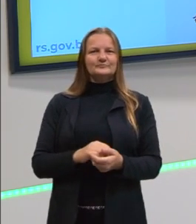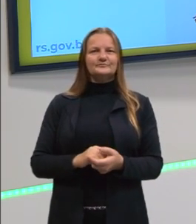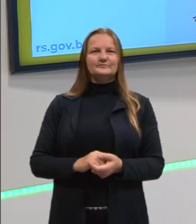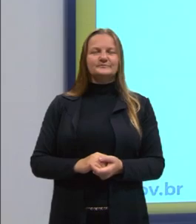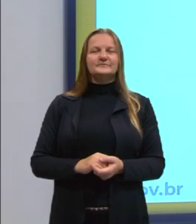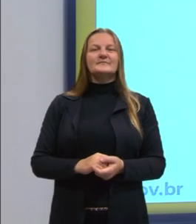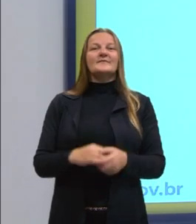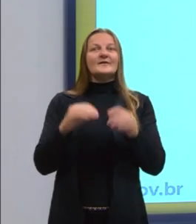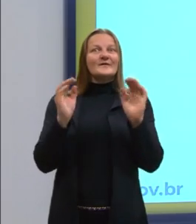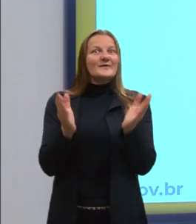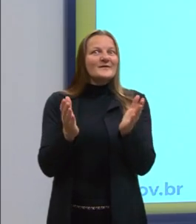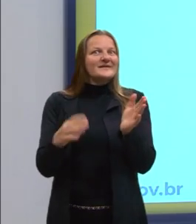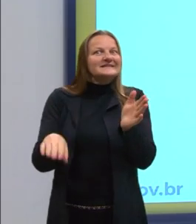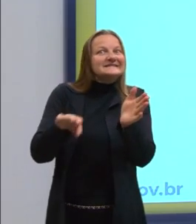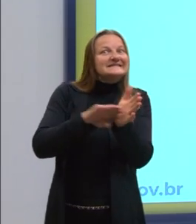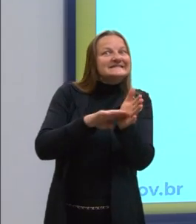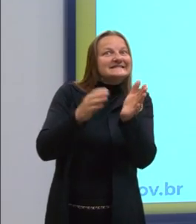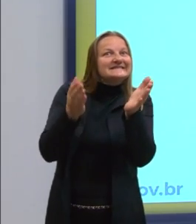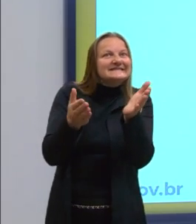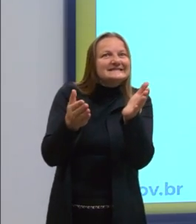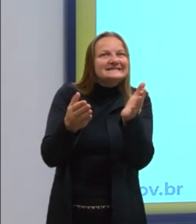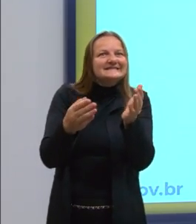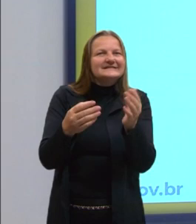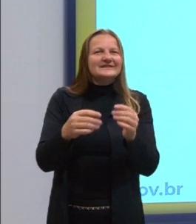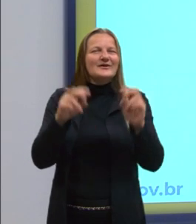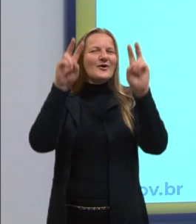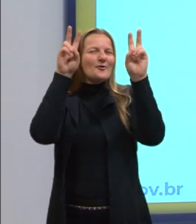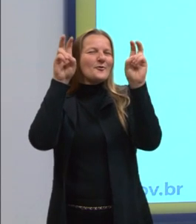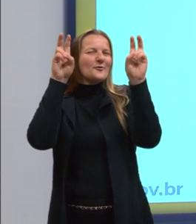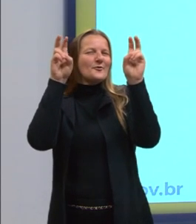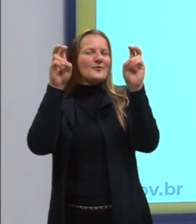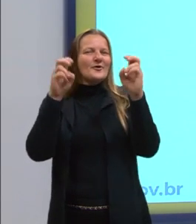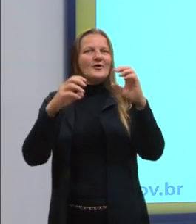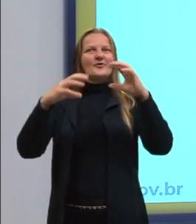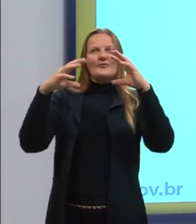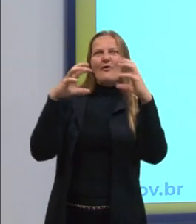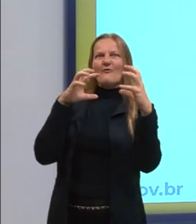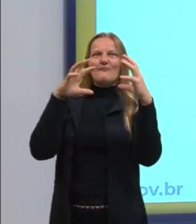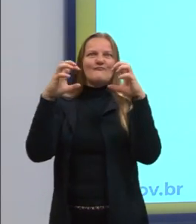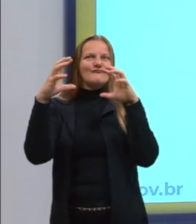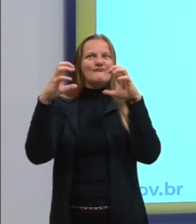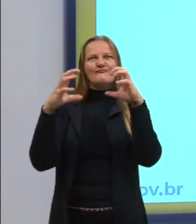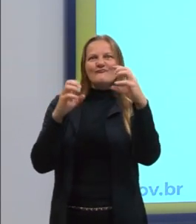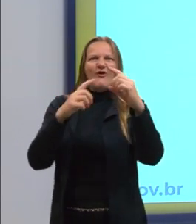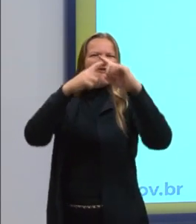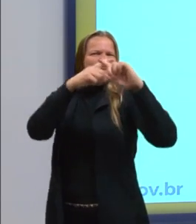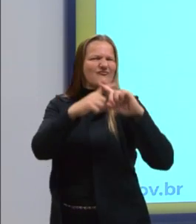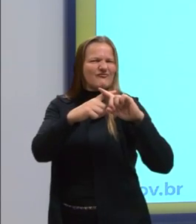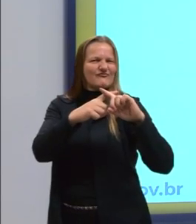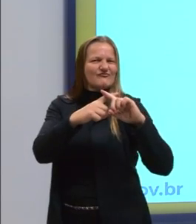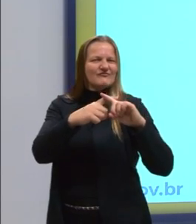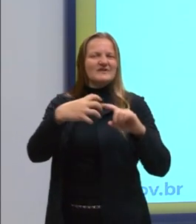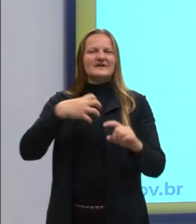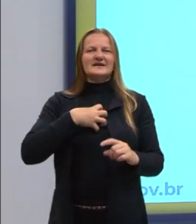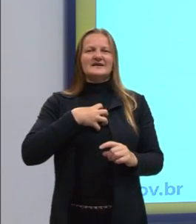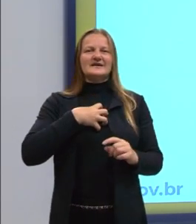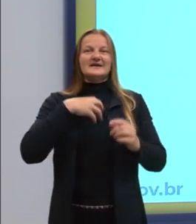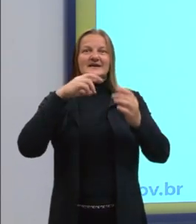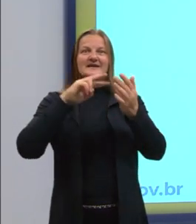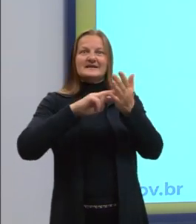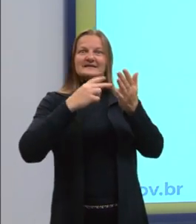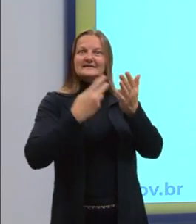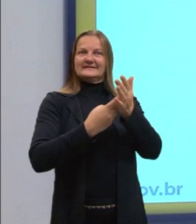E aí a gente chega naquela, entre aspas, essa briga entre a semântica e a